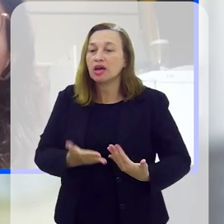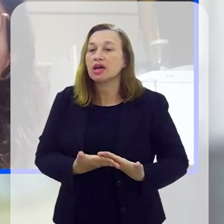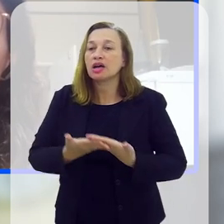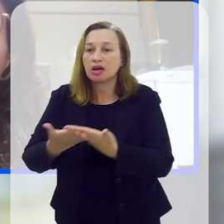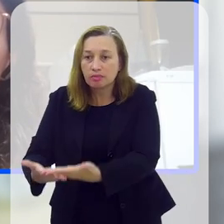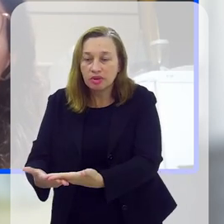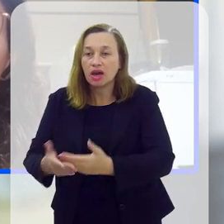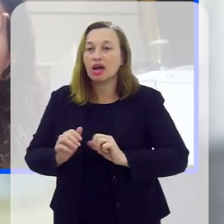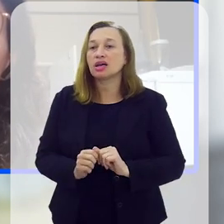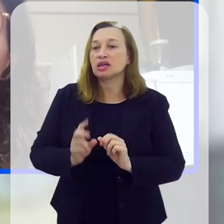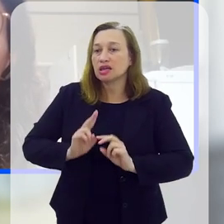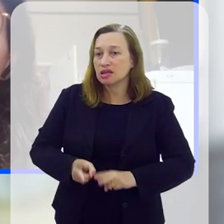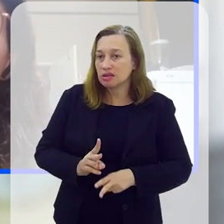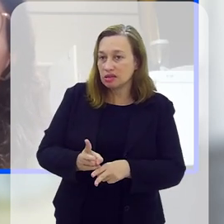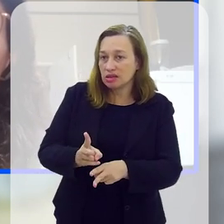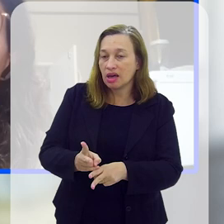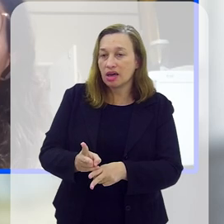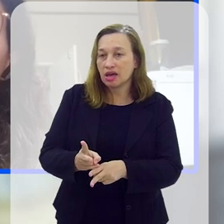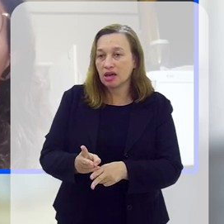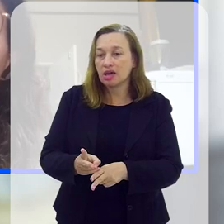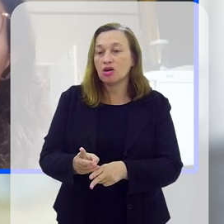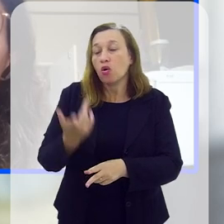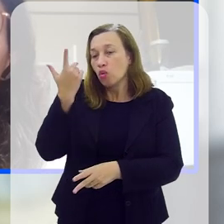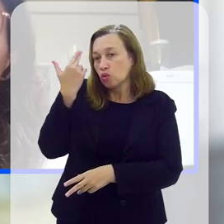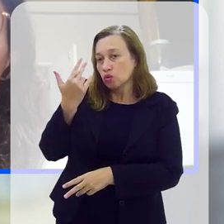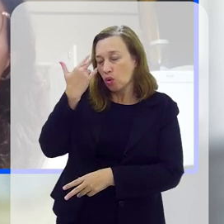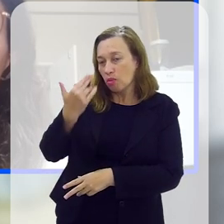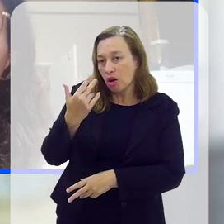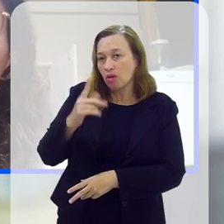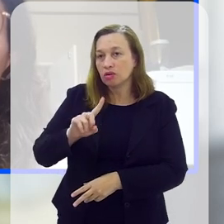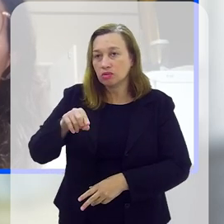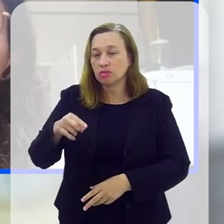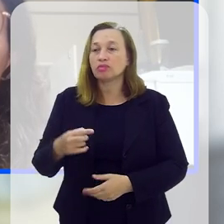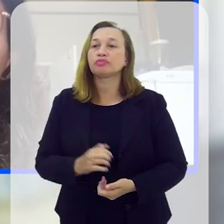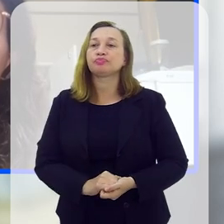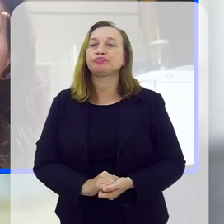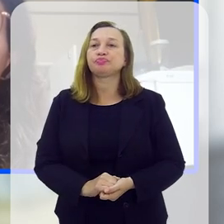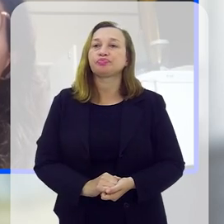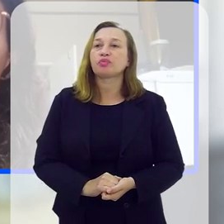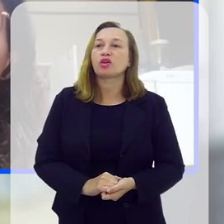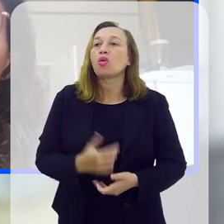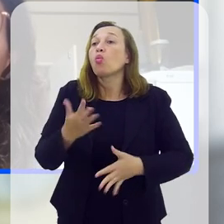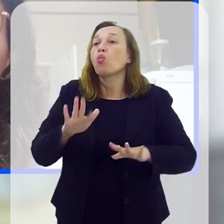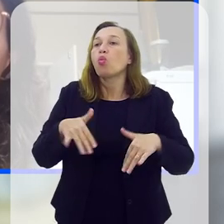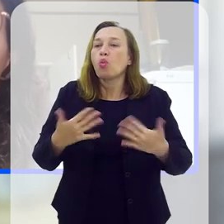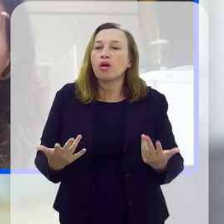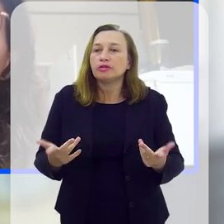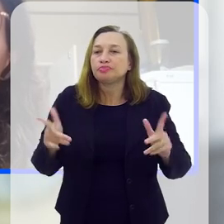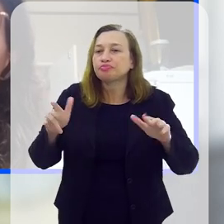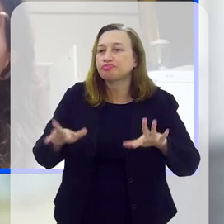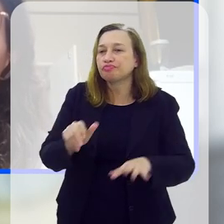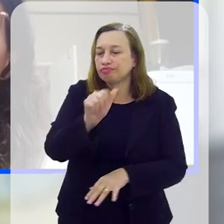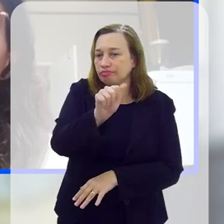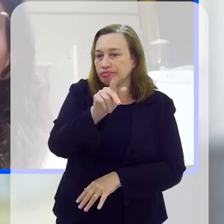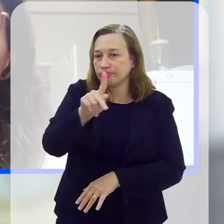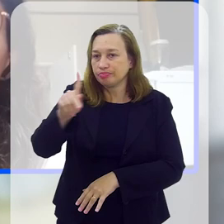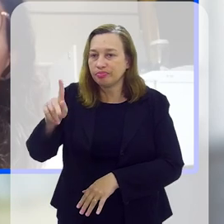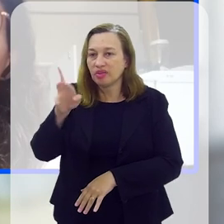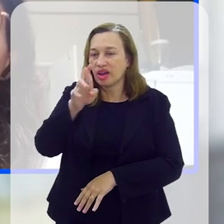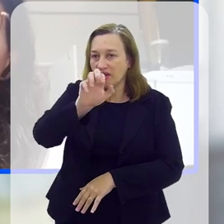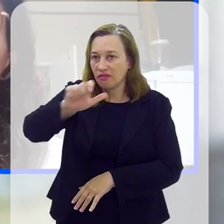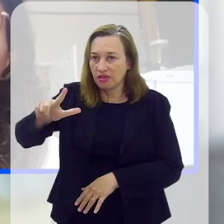consegue encaminhar para a defensoria, e aí segue o trâmite convencional mesmo, né, a partir daí. E qual que é o diferencial do